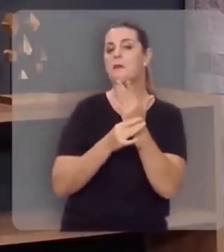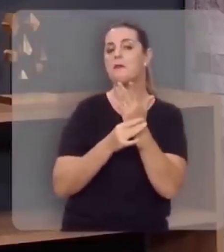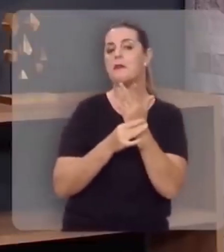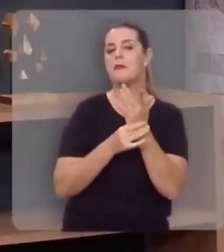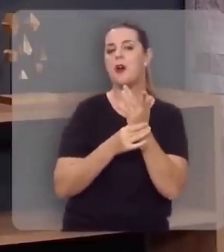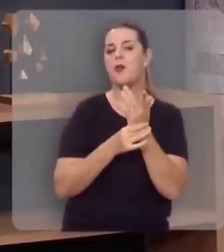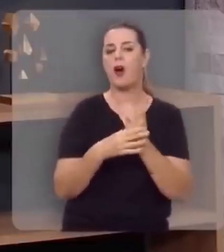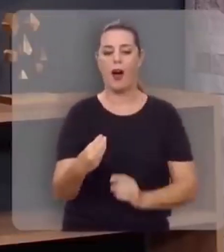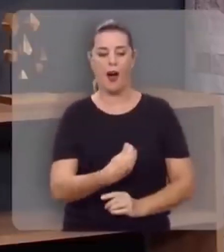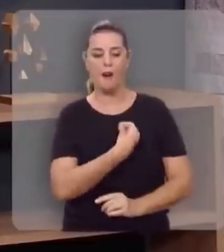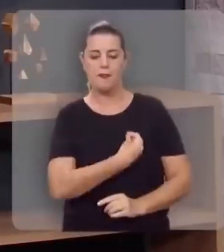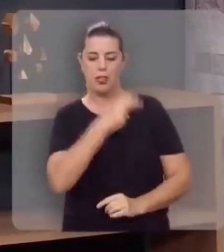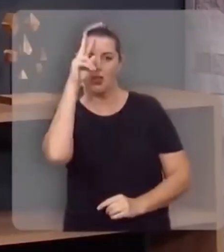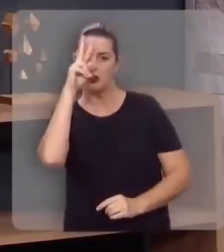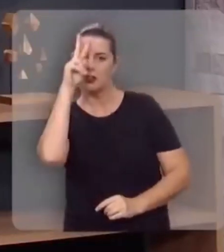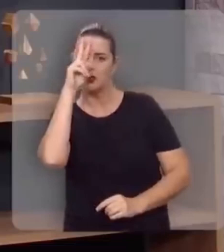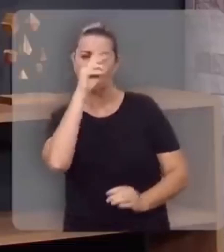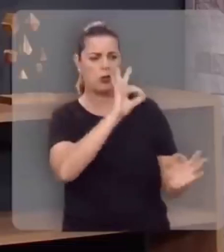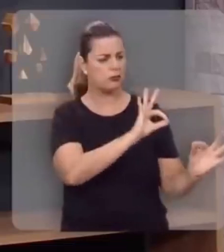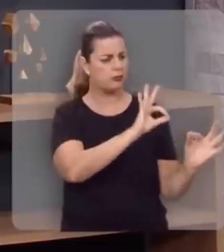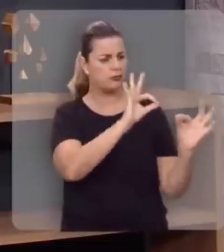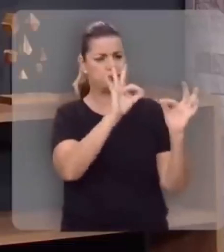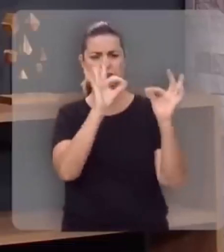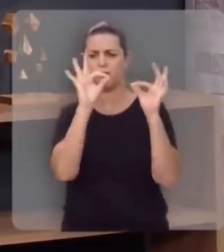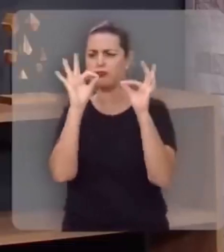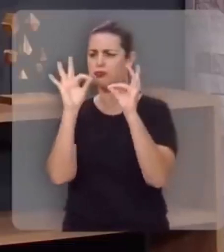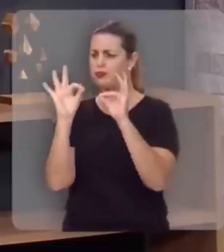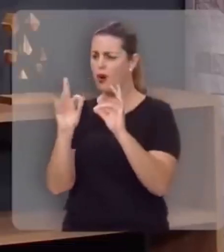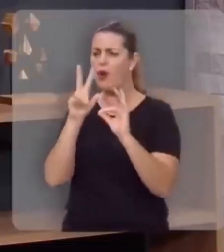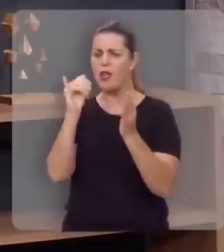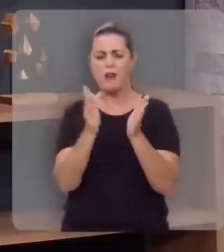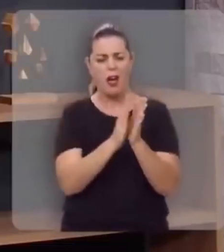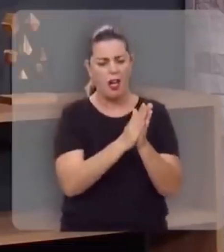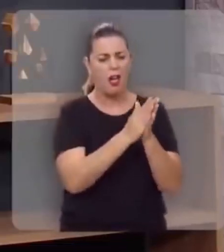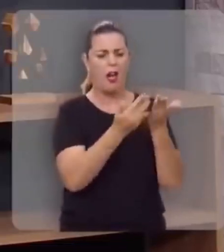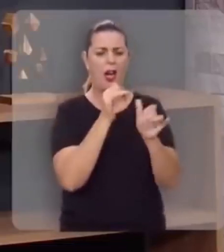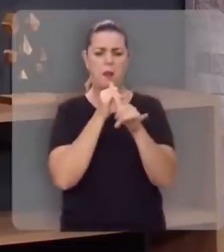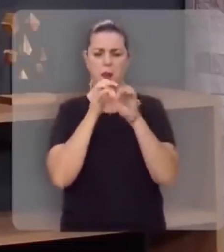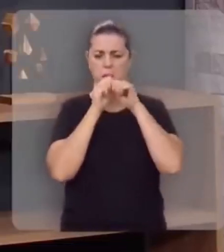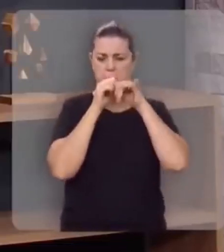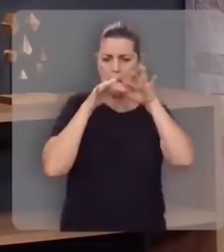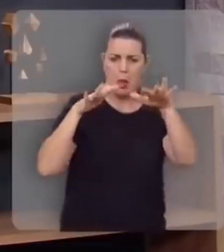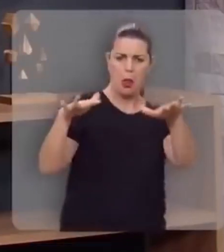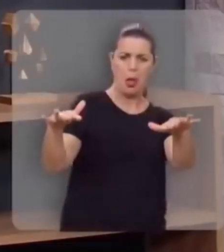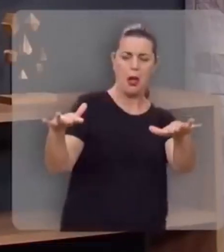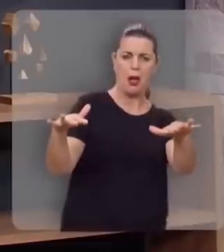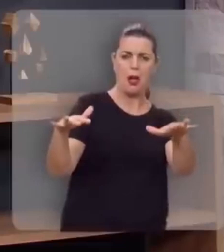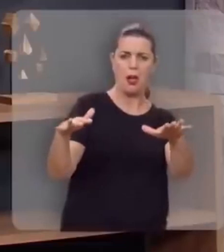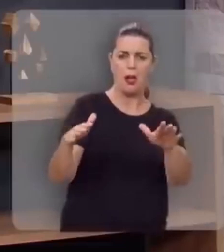os destinos da história, e os selos vão ser abertos, as trombetas vão ser tocadas,